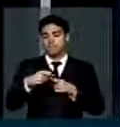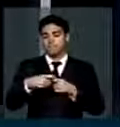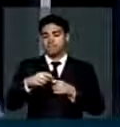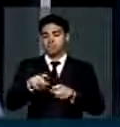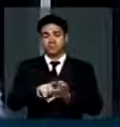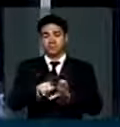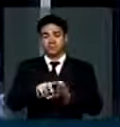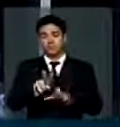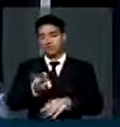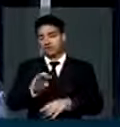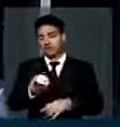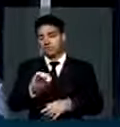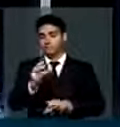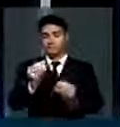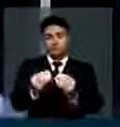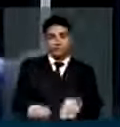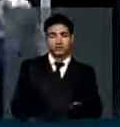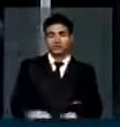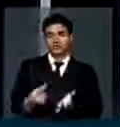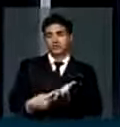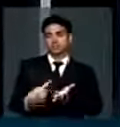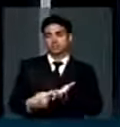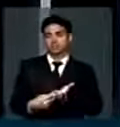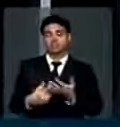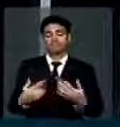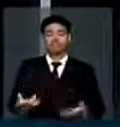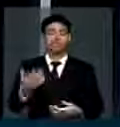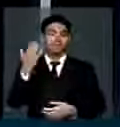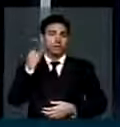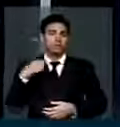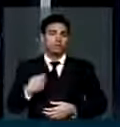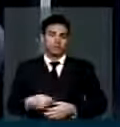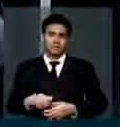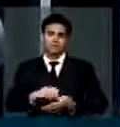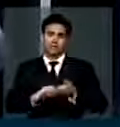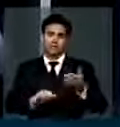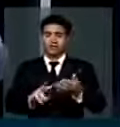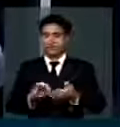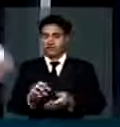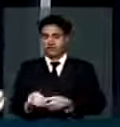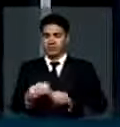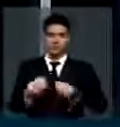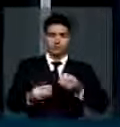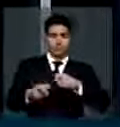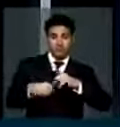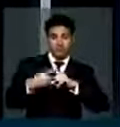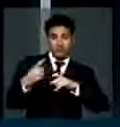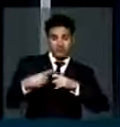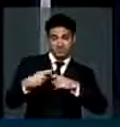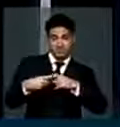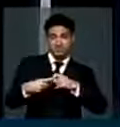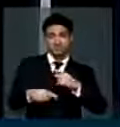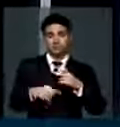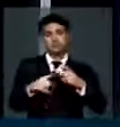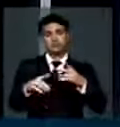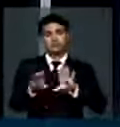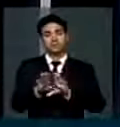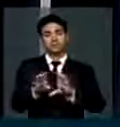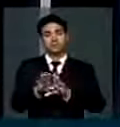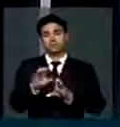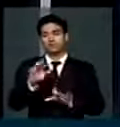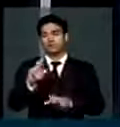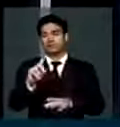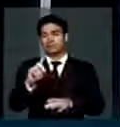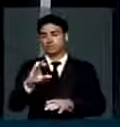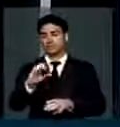prejudica esse entendimento. Então, entendemos que temos que derrubar o veto em relação ao mais médico. A mesma coisa do RDC em